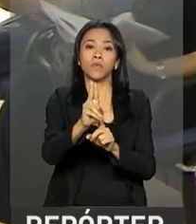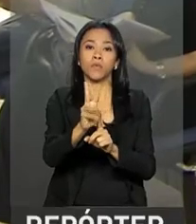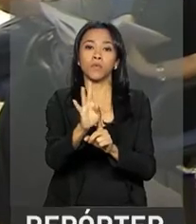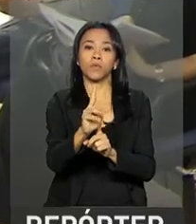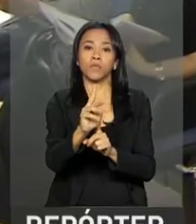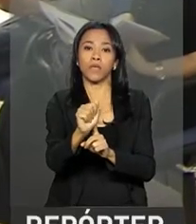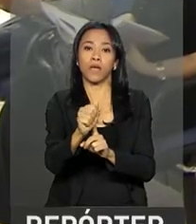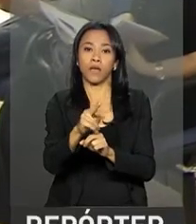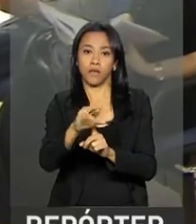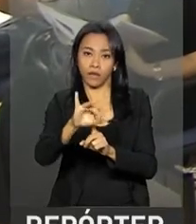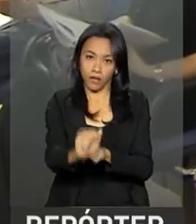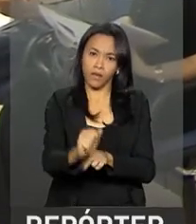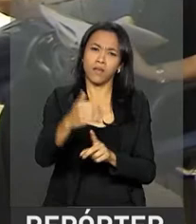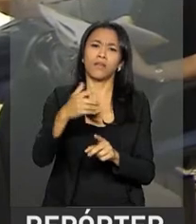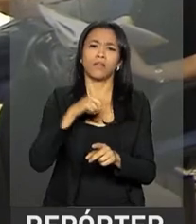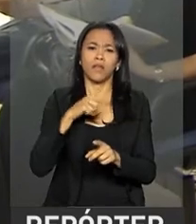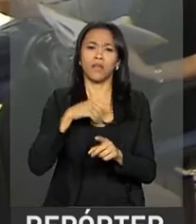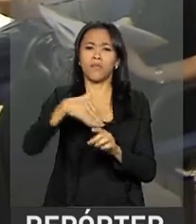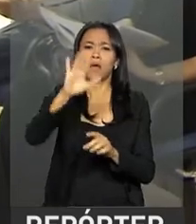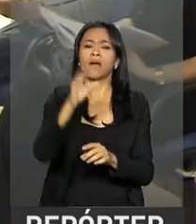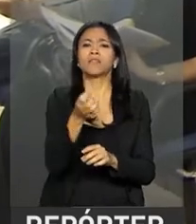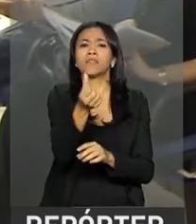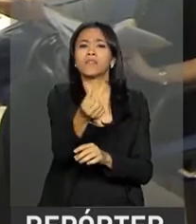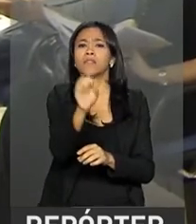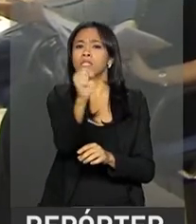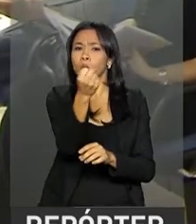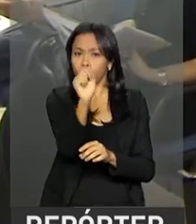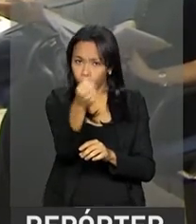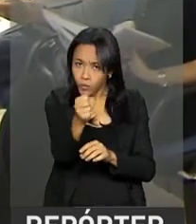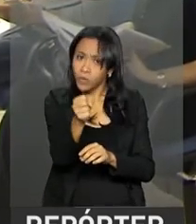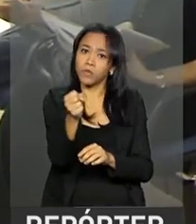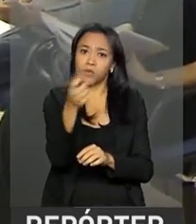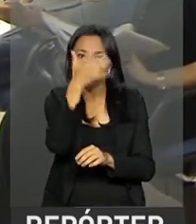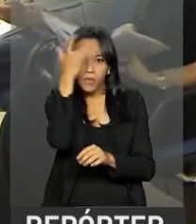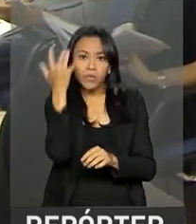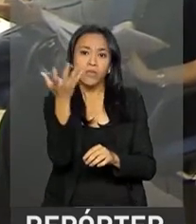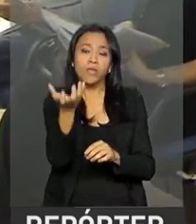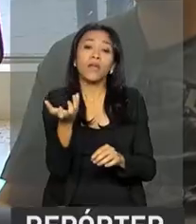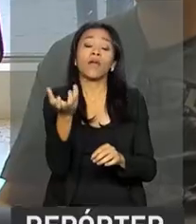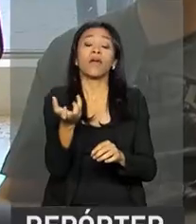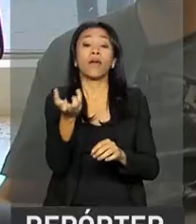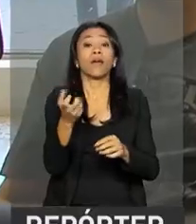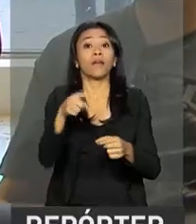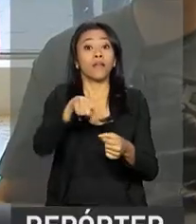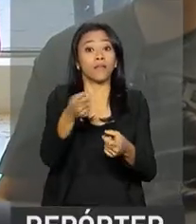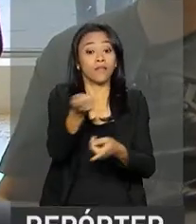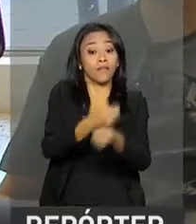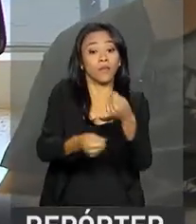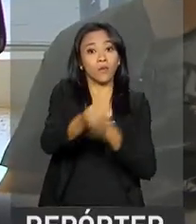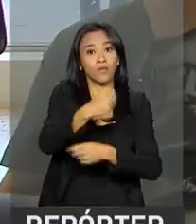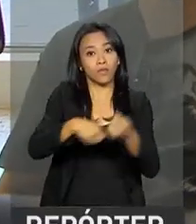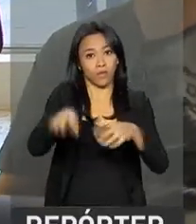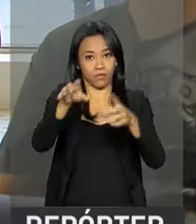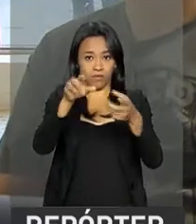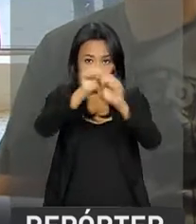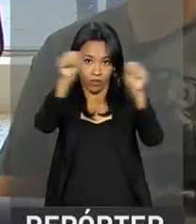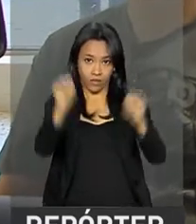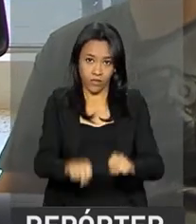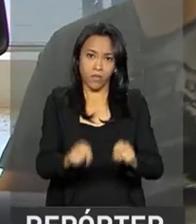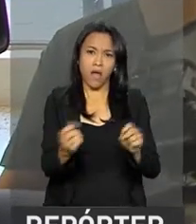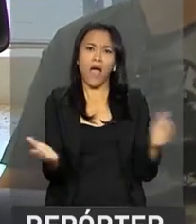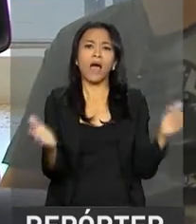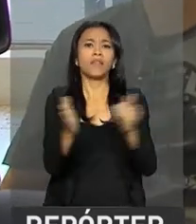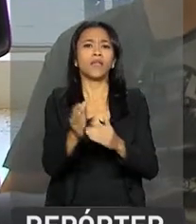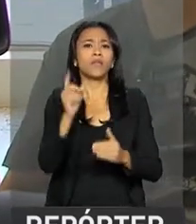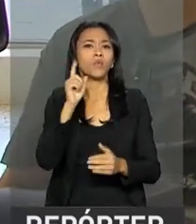Receita Federal mais de 68 mil adesões à renegociação de dívidas com o Leão. Até o dia 31 de agosto, o último dia para